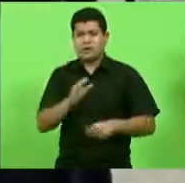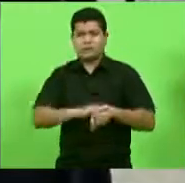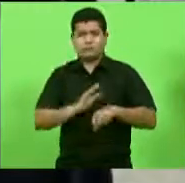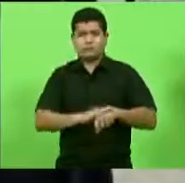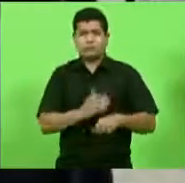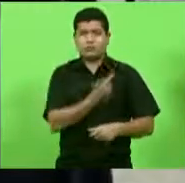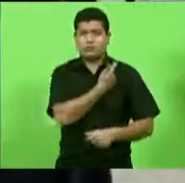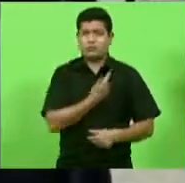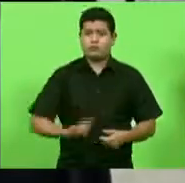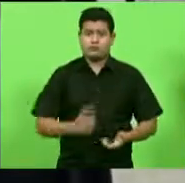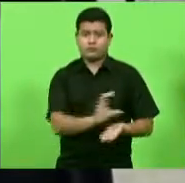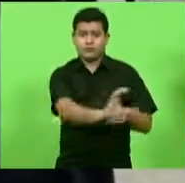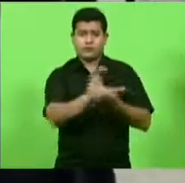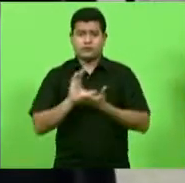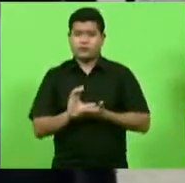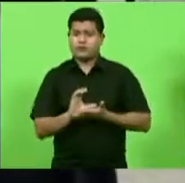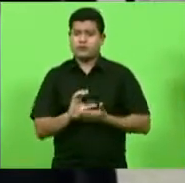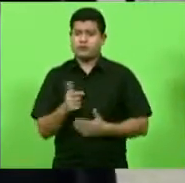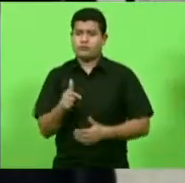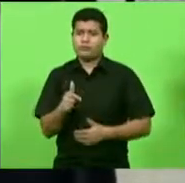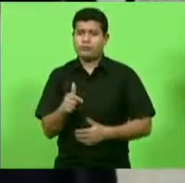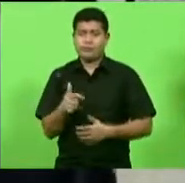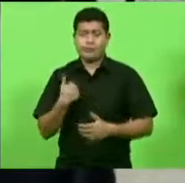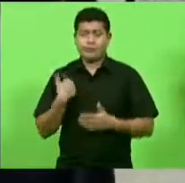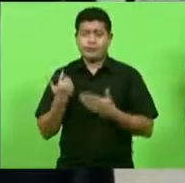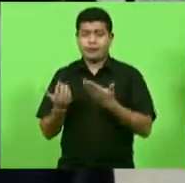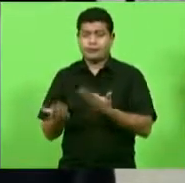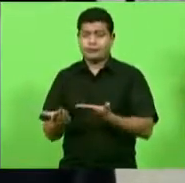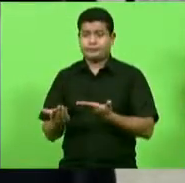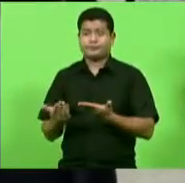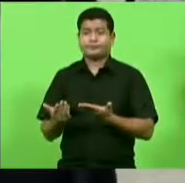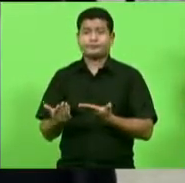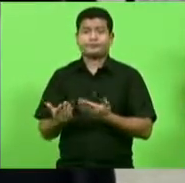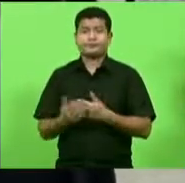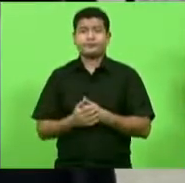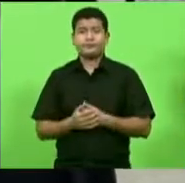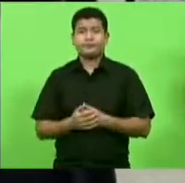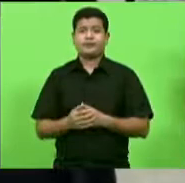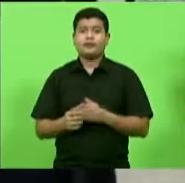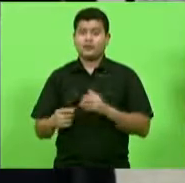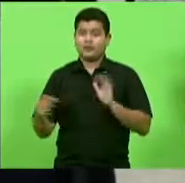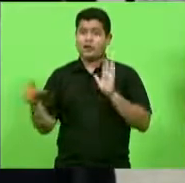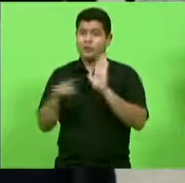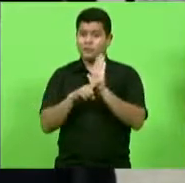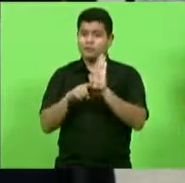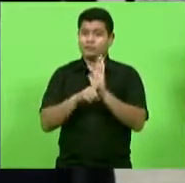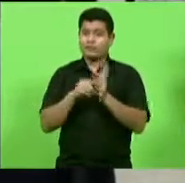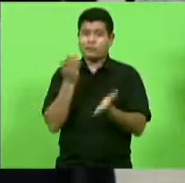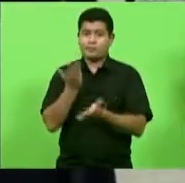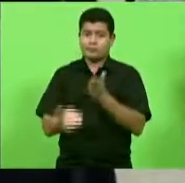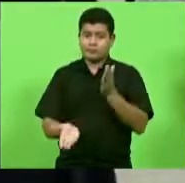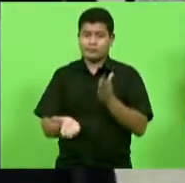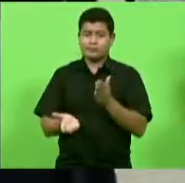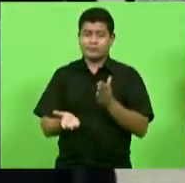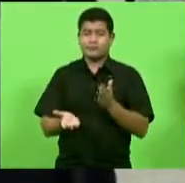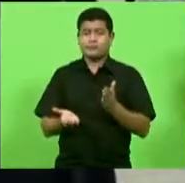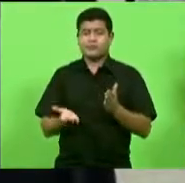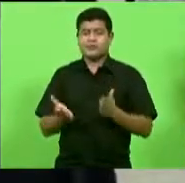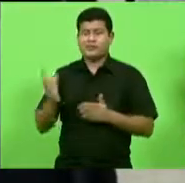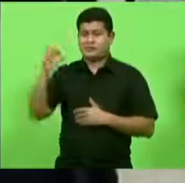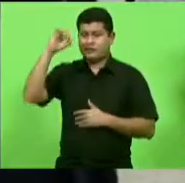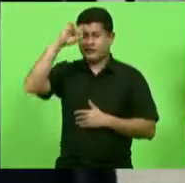suficiente para se manter venham tendo um déficit progressivo uma dificuldade